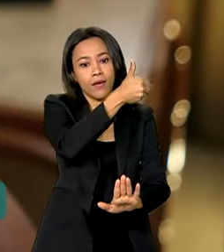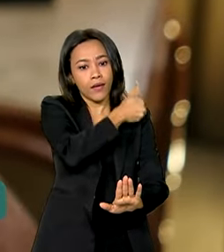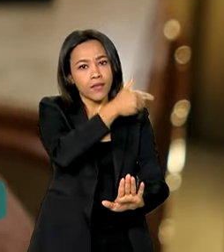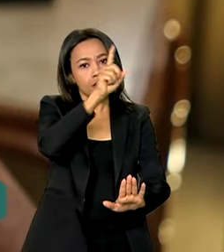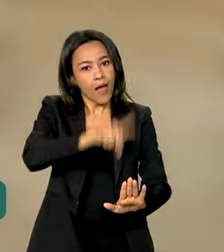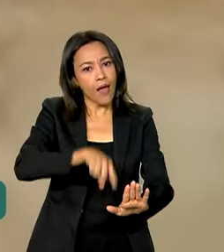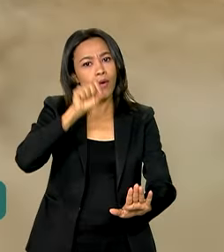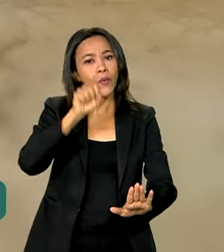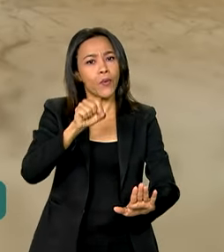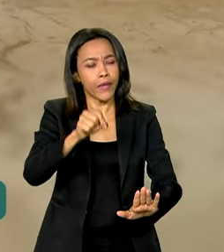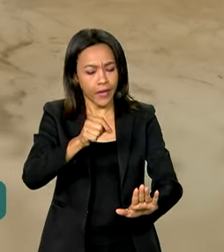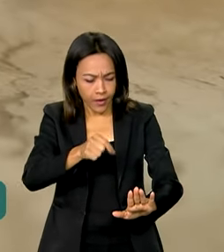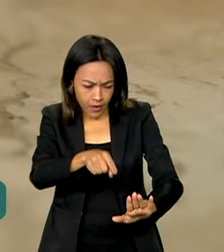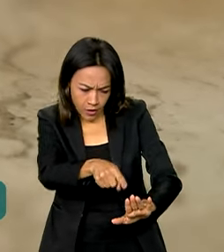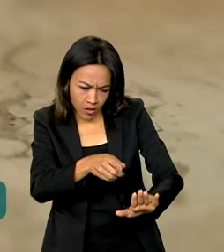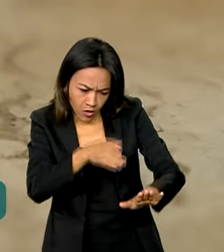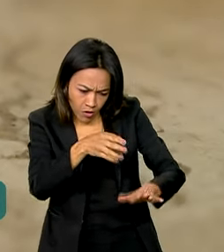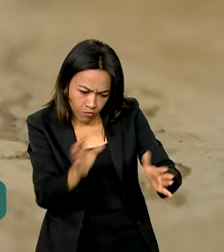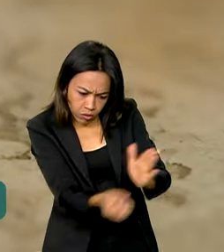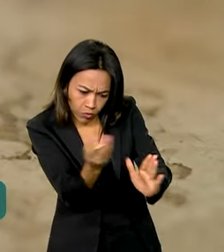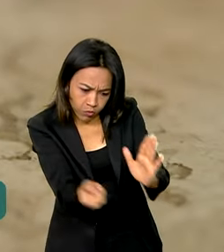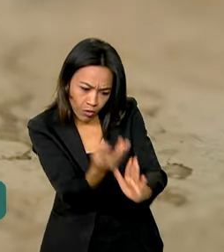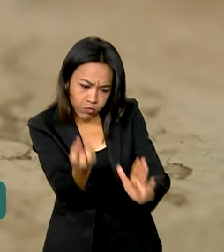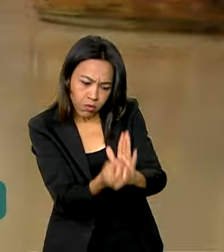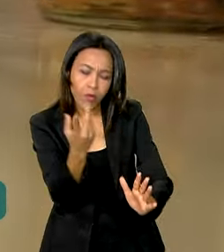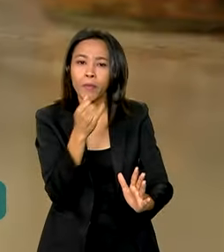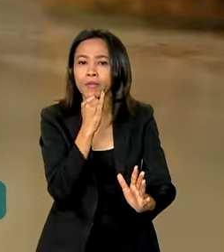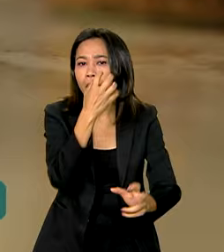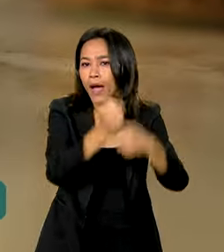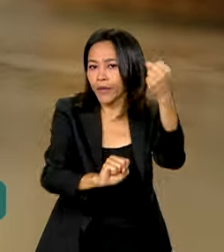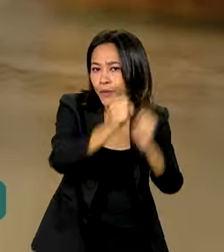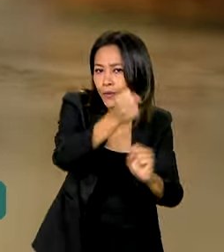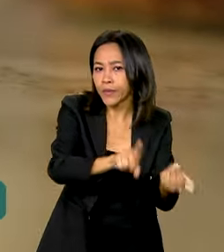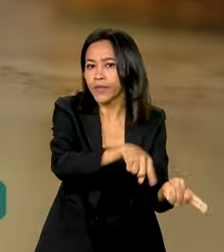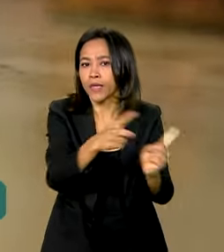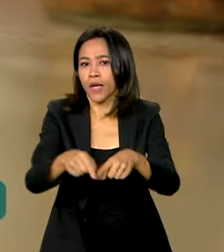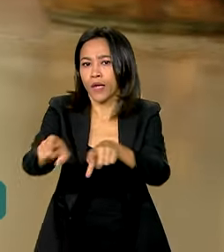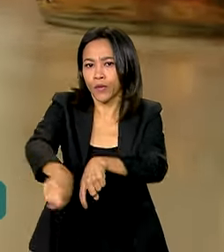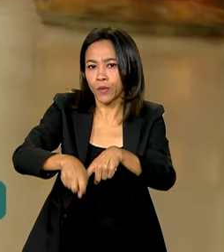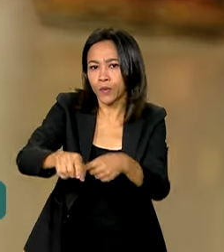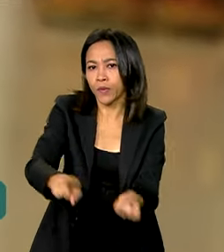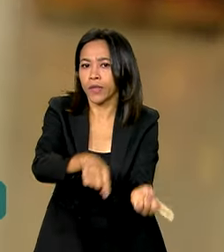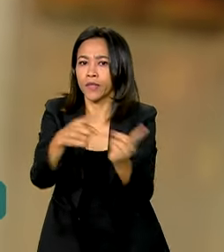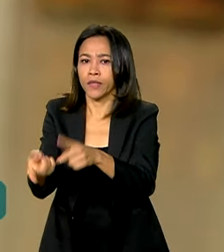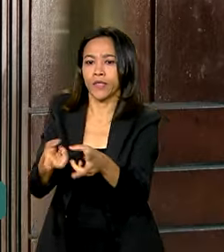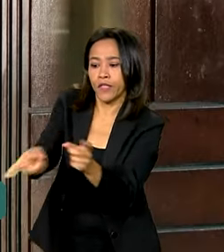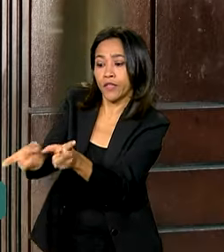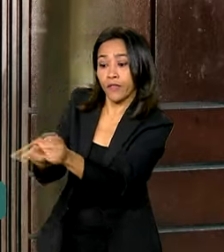baseado em atividades diretamente produtivas, como a indústria, agricultura e o comércio.